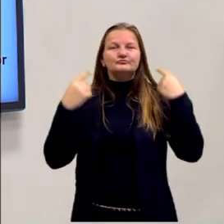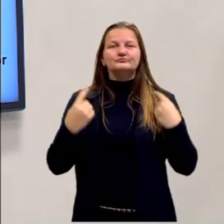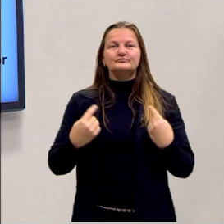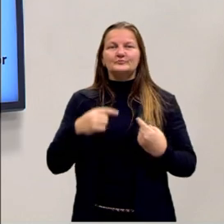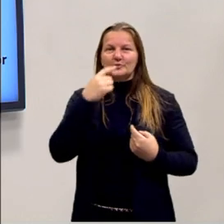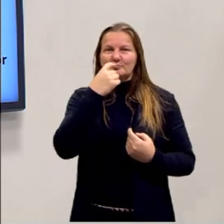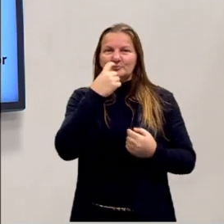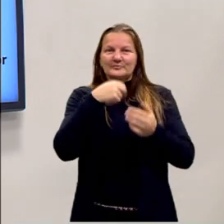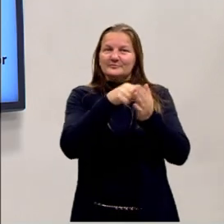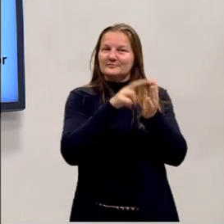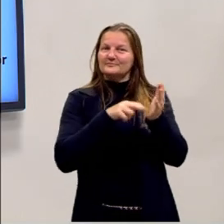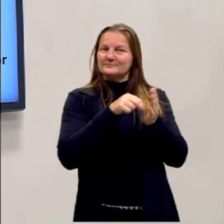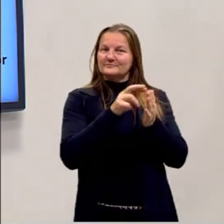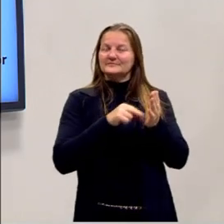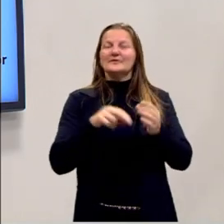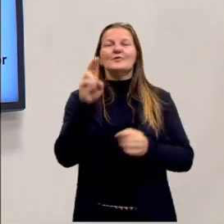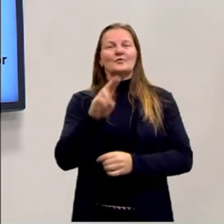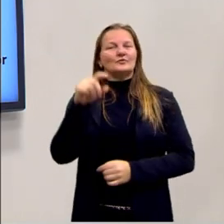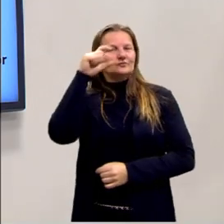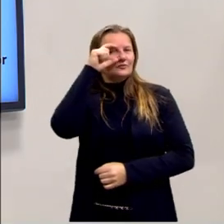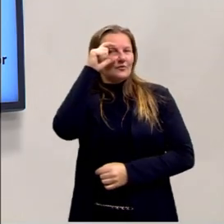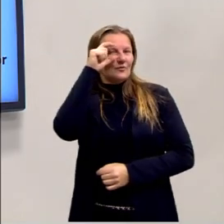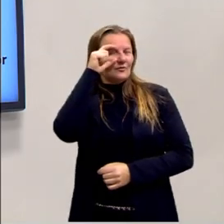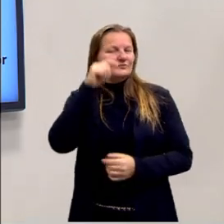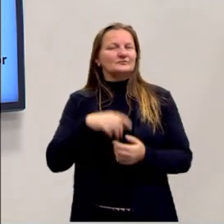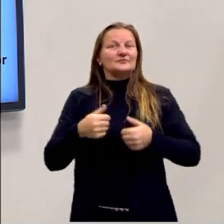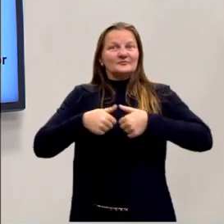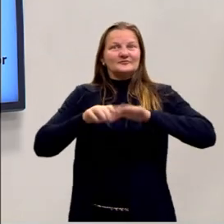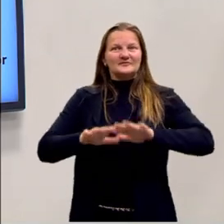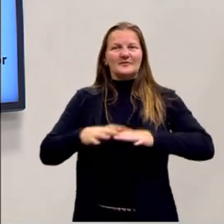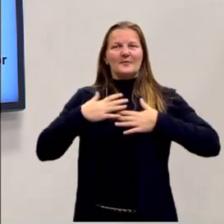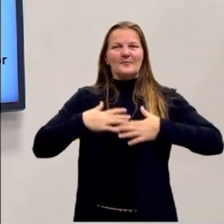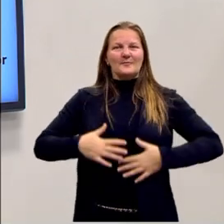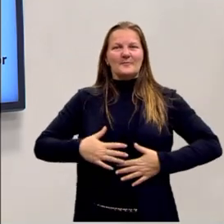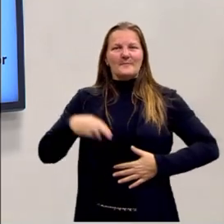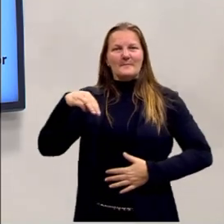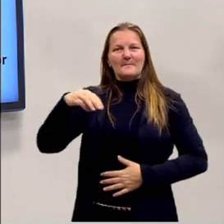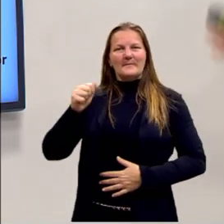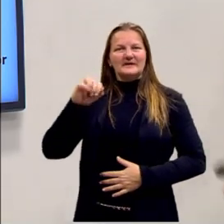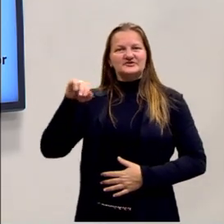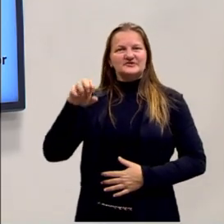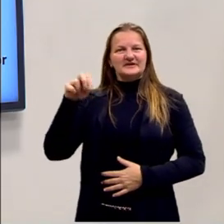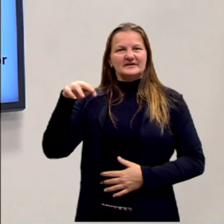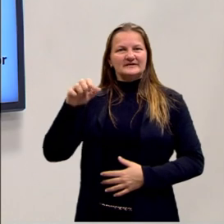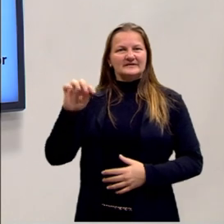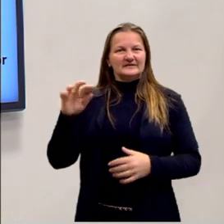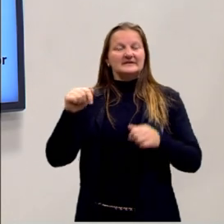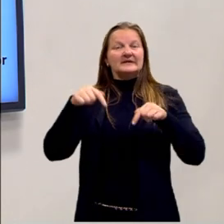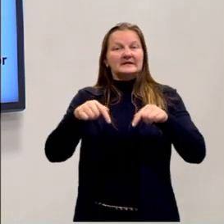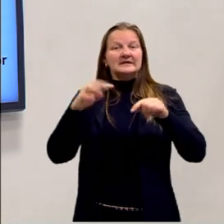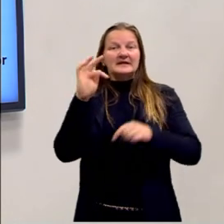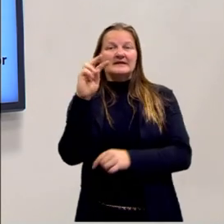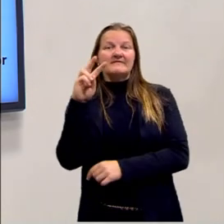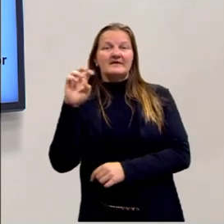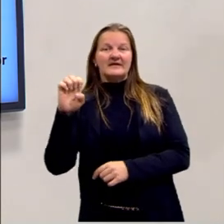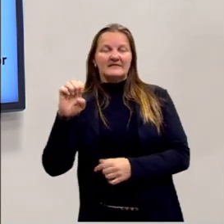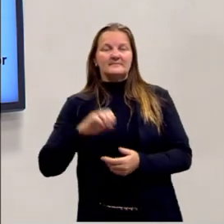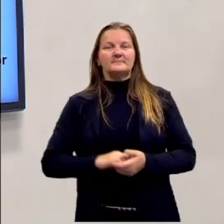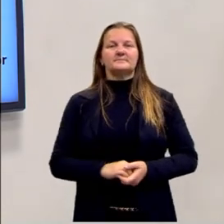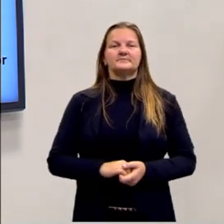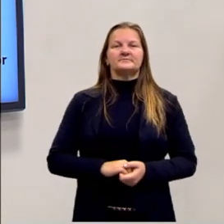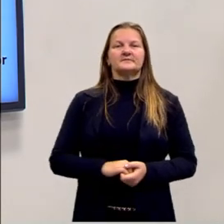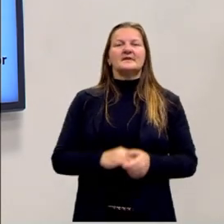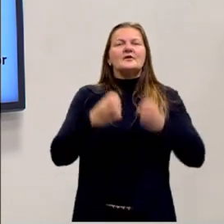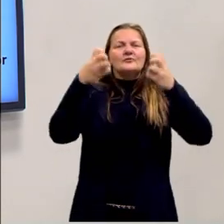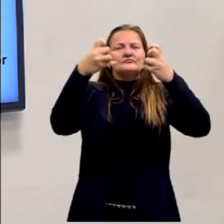pintados de vermelho, uso óculos, estou aqui com a camiseta do projeto nos estúdios da TVE para falar um pouquinho, então,